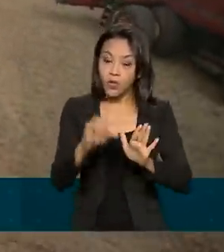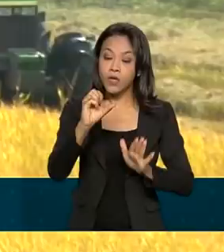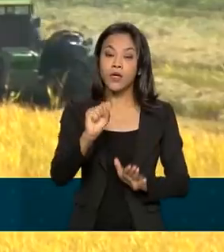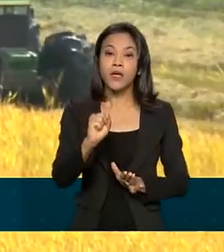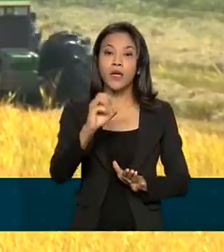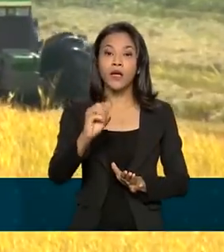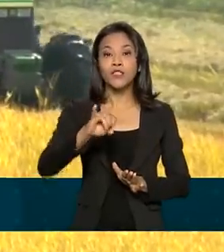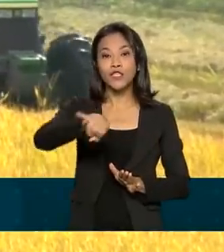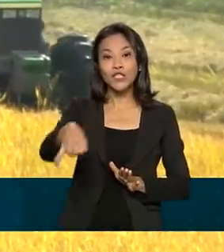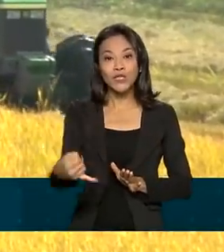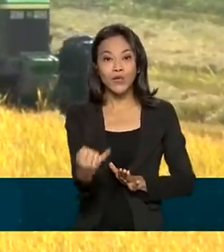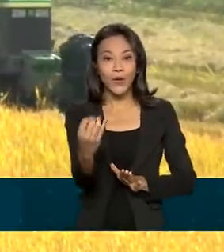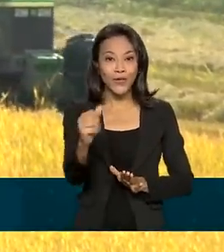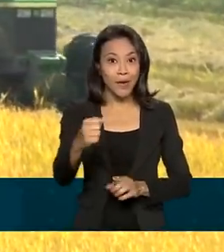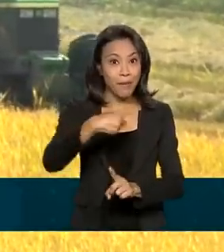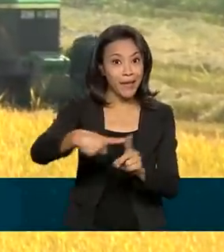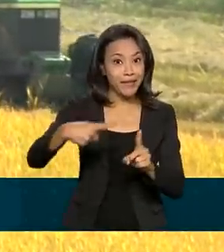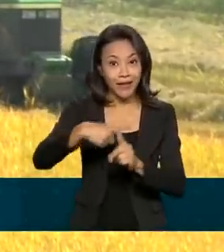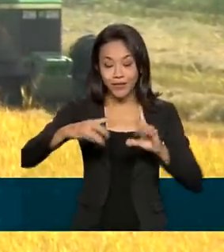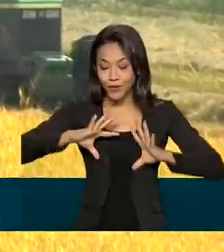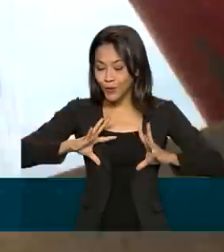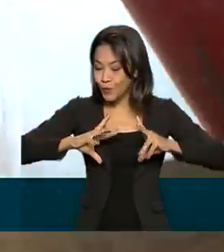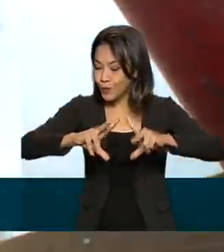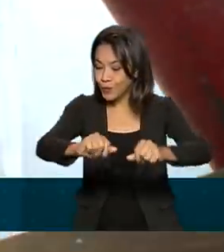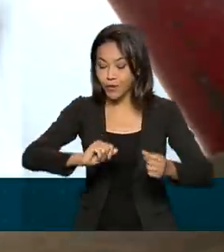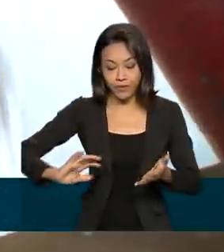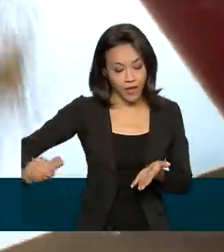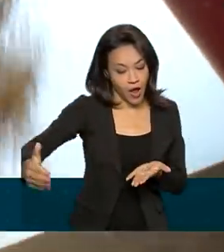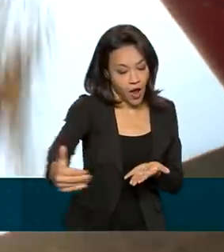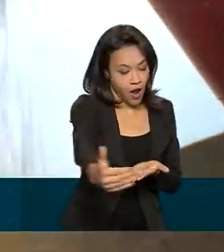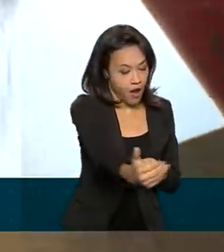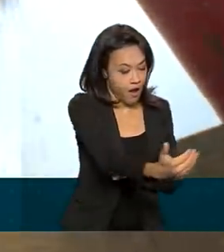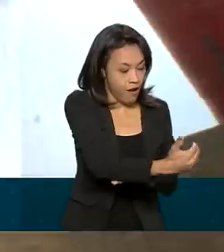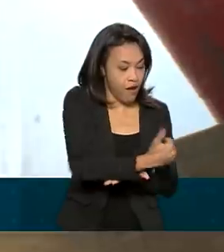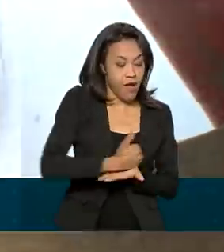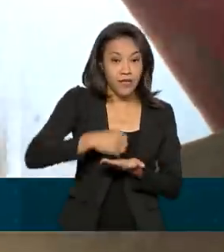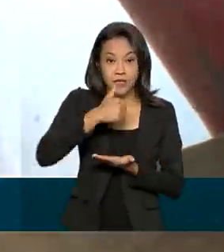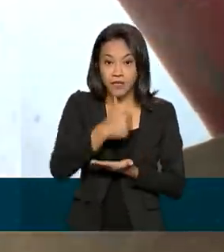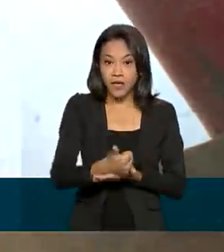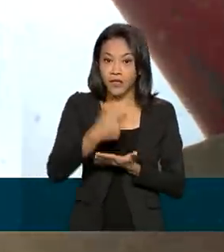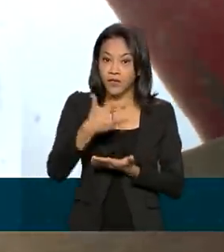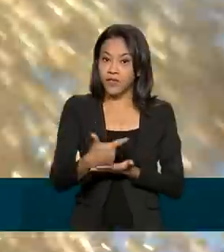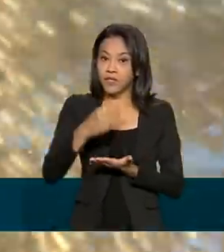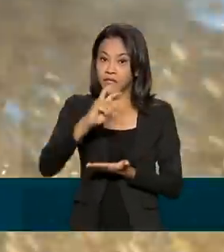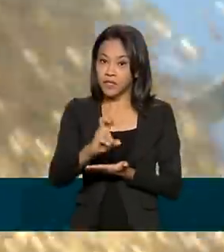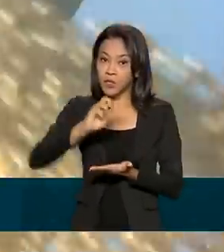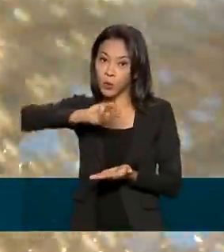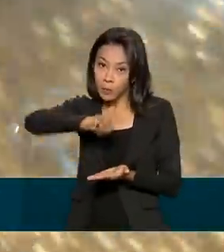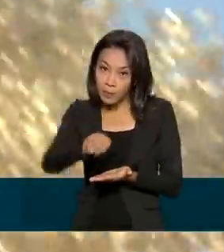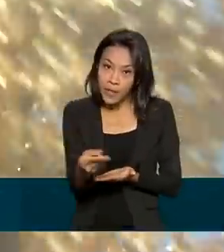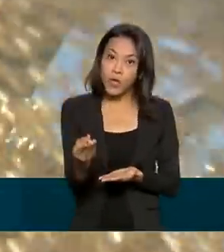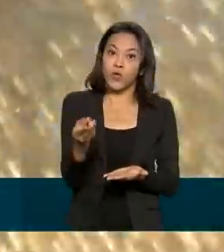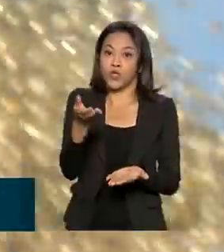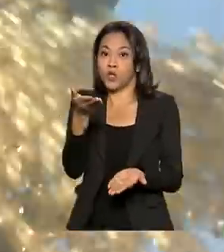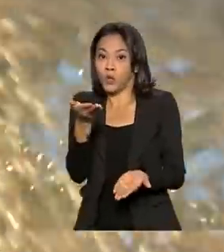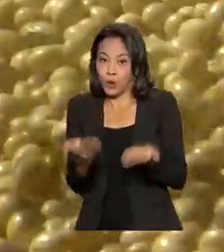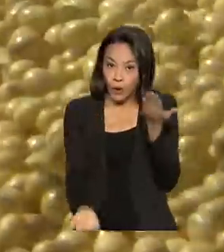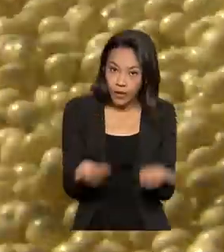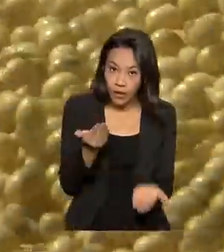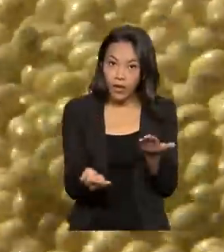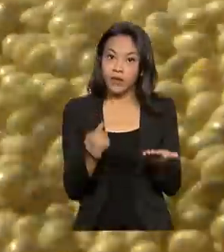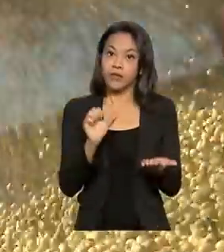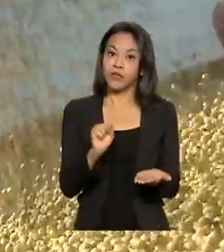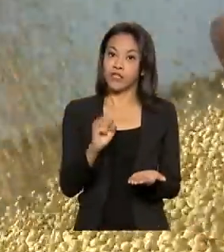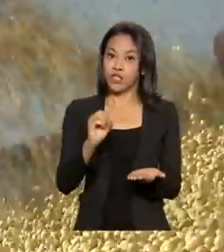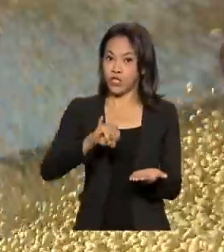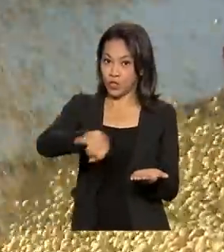metade de tudo o que deve ser colhido neste ano. São mais de 125 milhões de toneladas de soja, que é